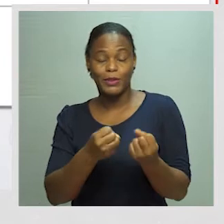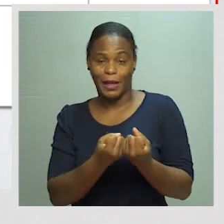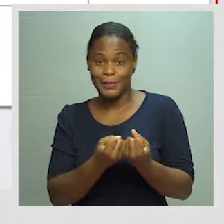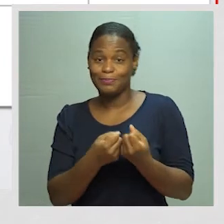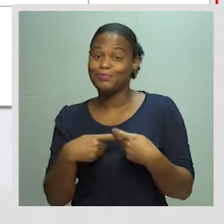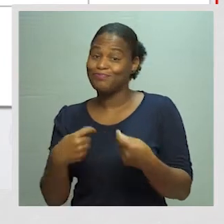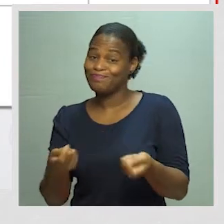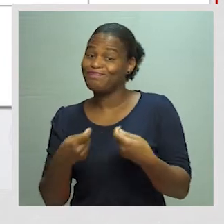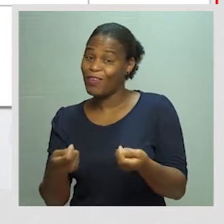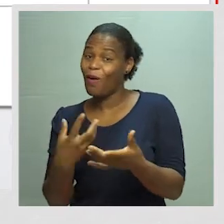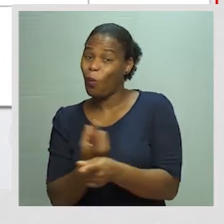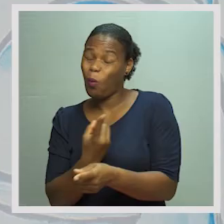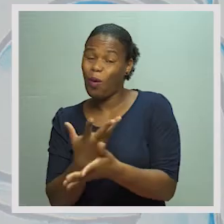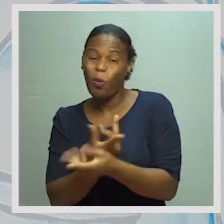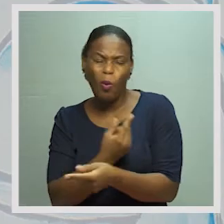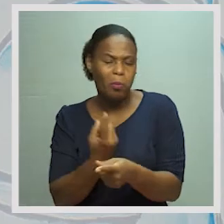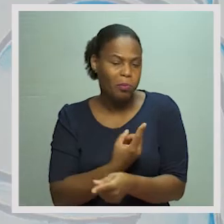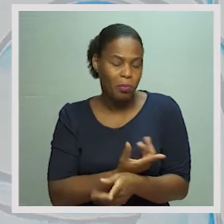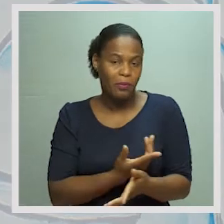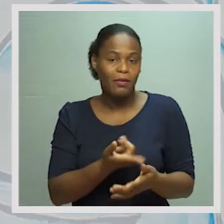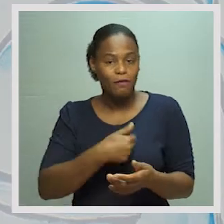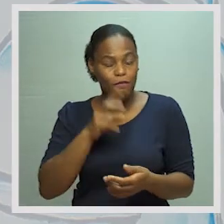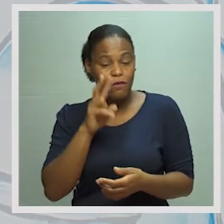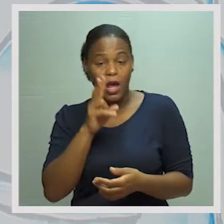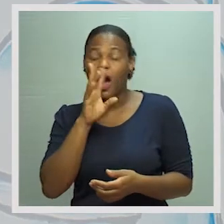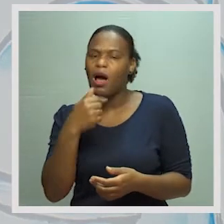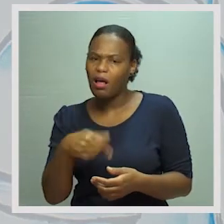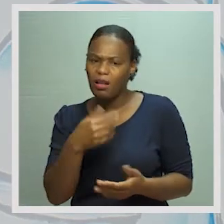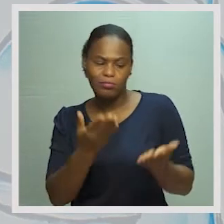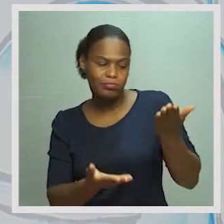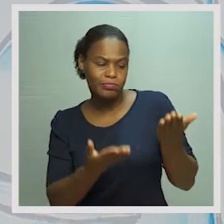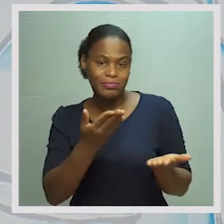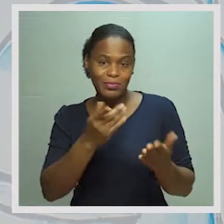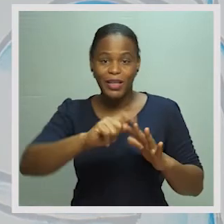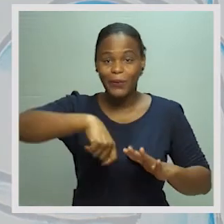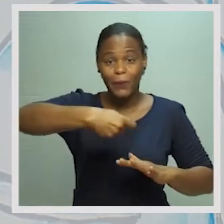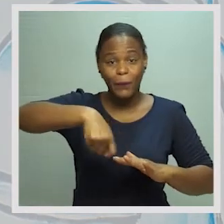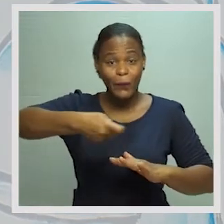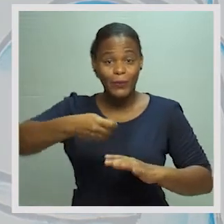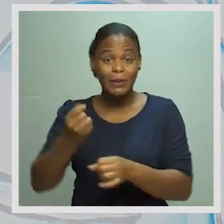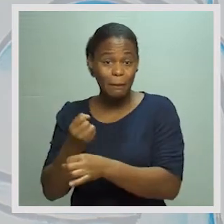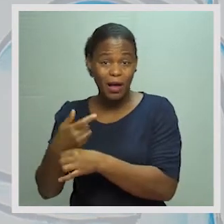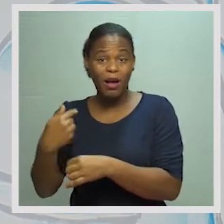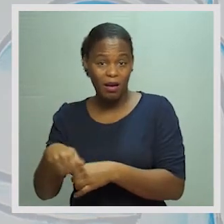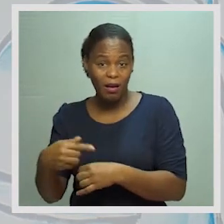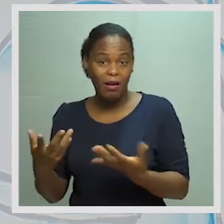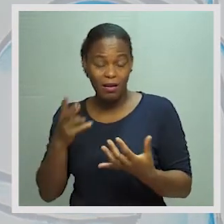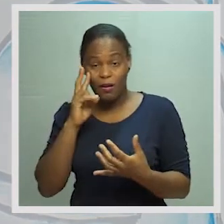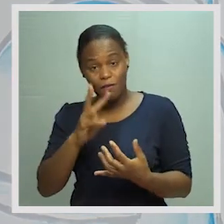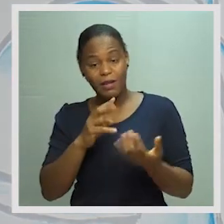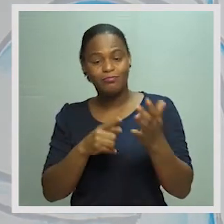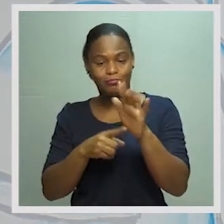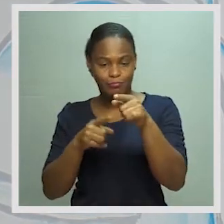consumo. O que é nós vamos fazer agora? Vamos ver se existe o equilíbrio entre recursos e empregos. Vamos lá ver